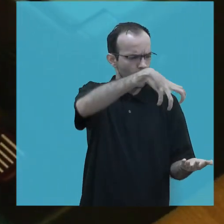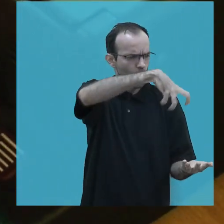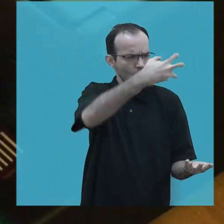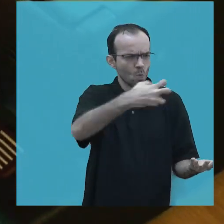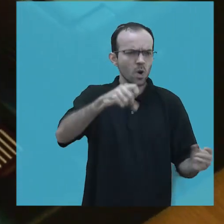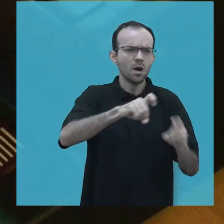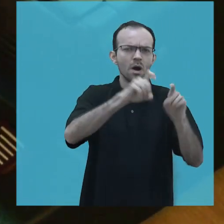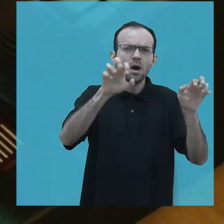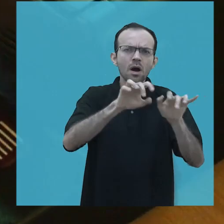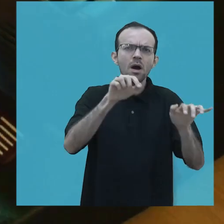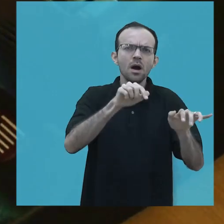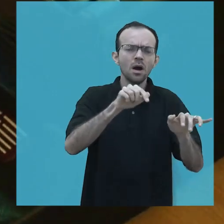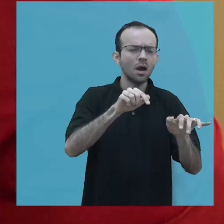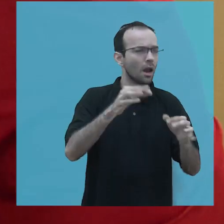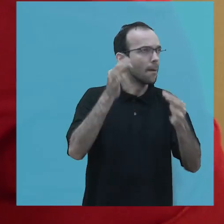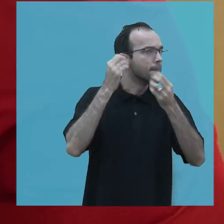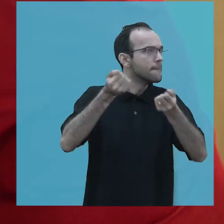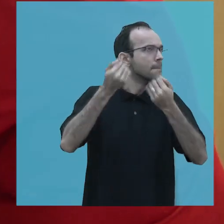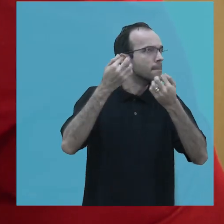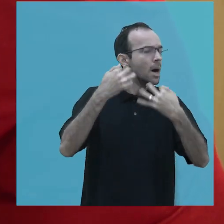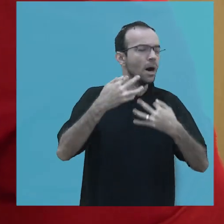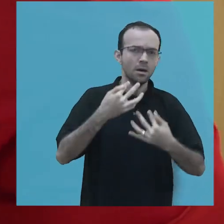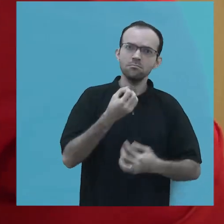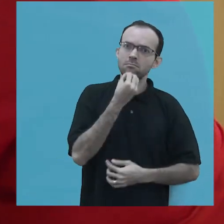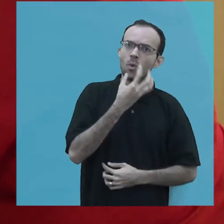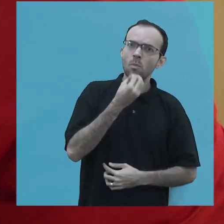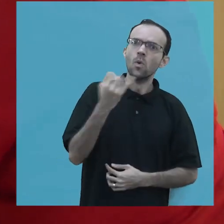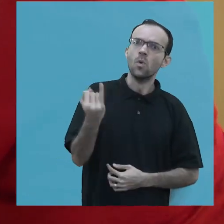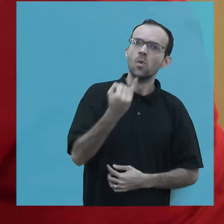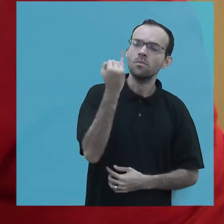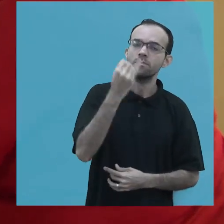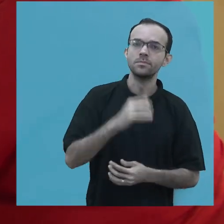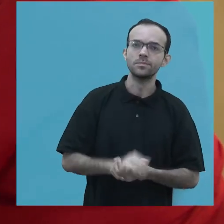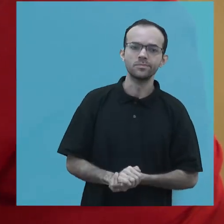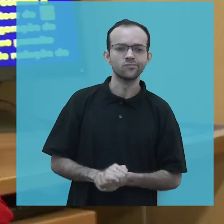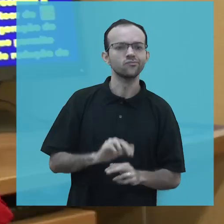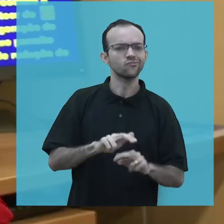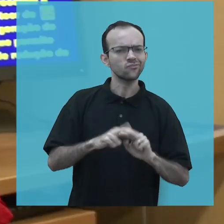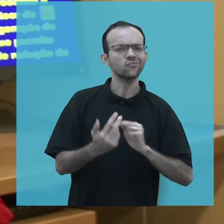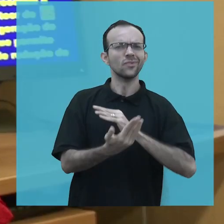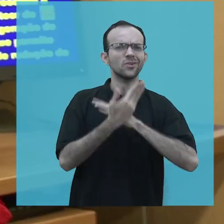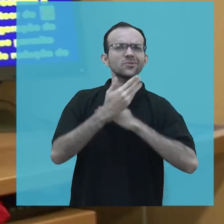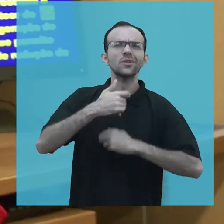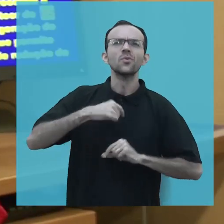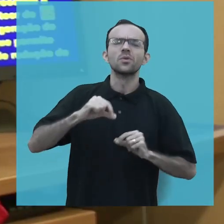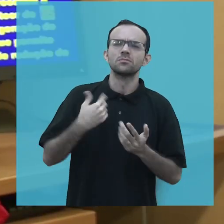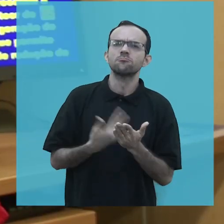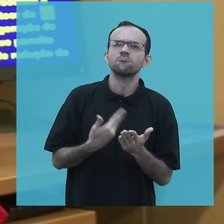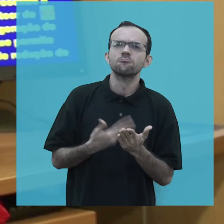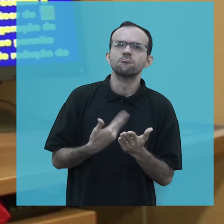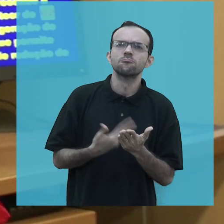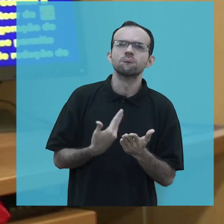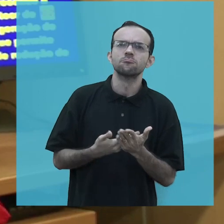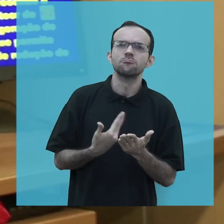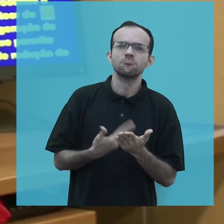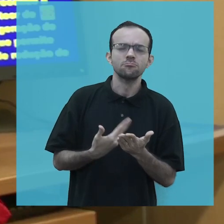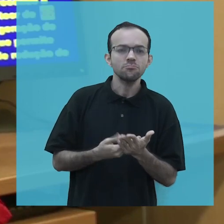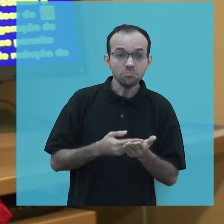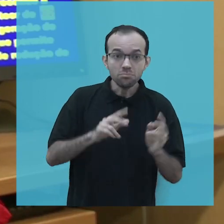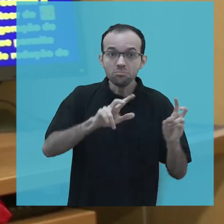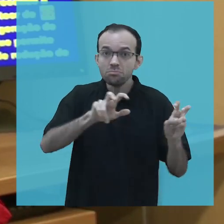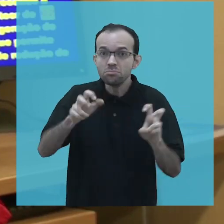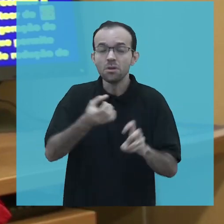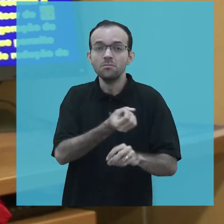pessoa a utilizar o equipamento e considera a máquina de extrema importância. Amplia o leque de possibilidades de estudo,